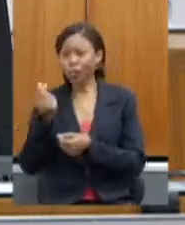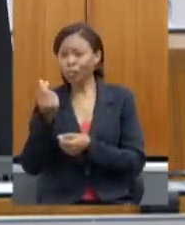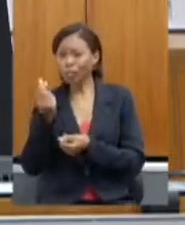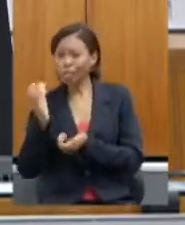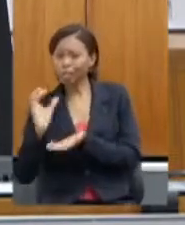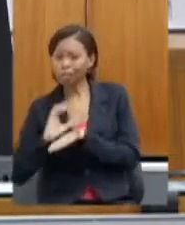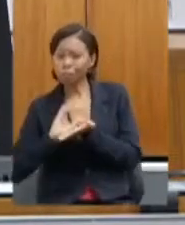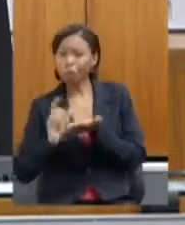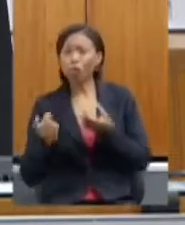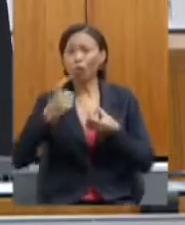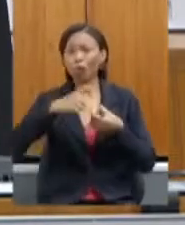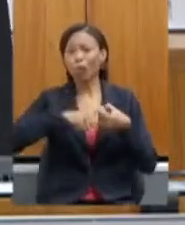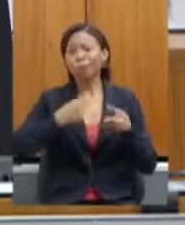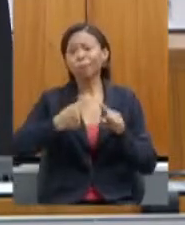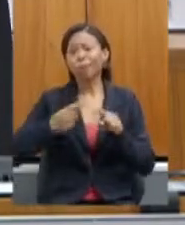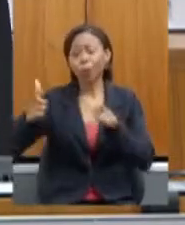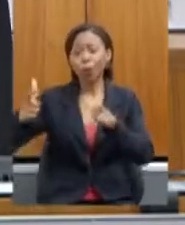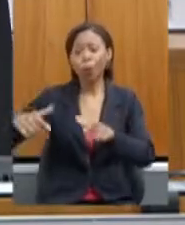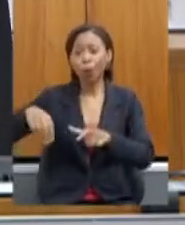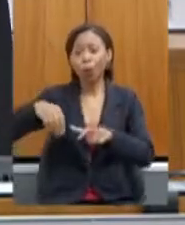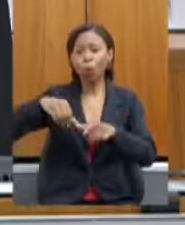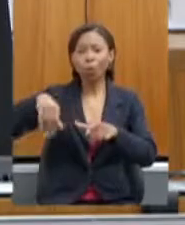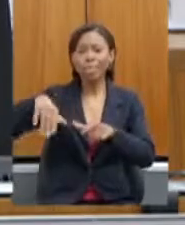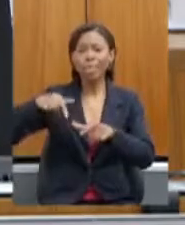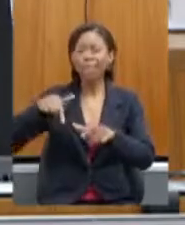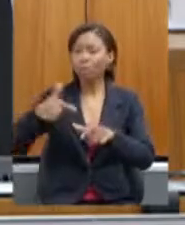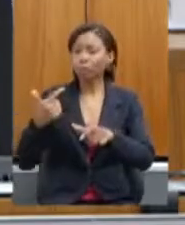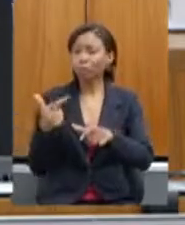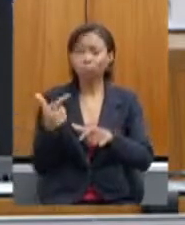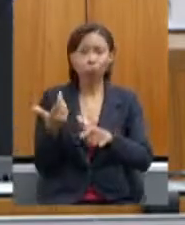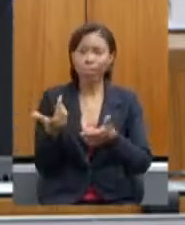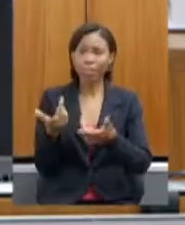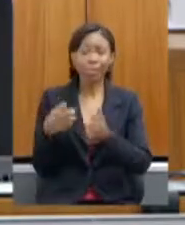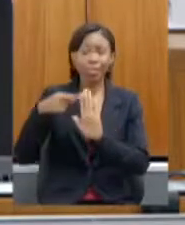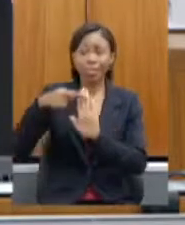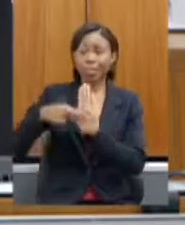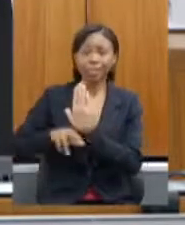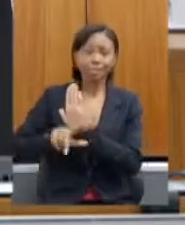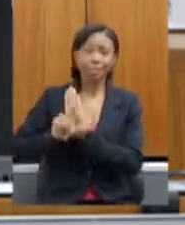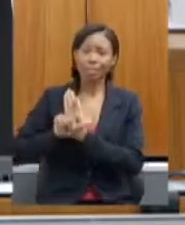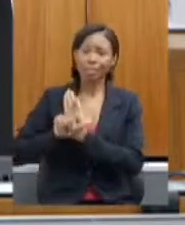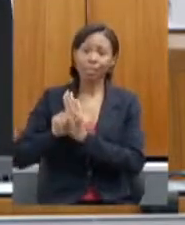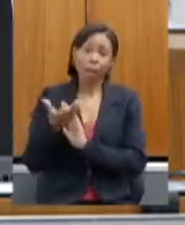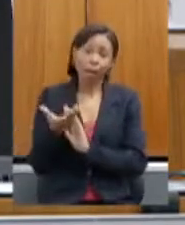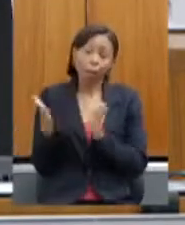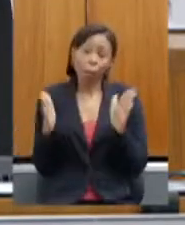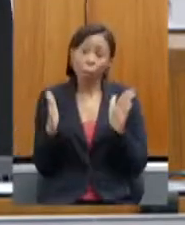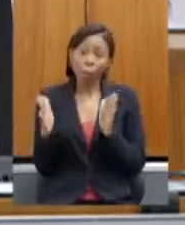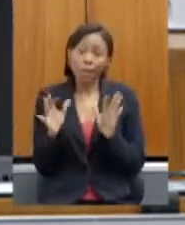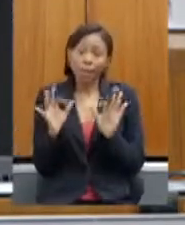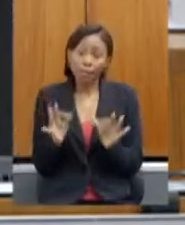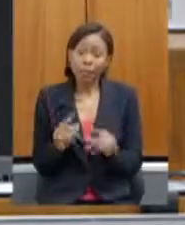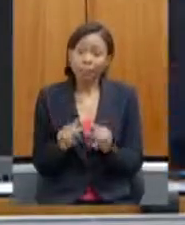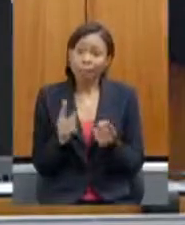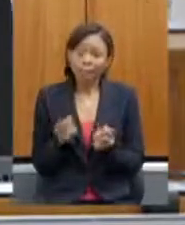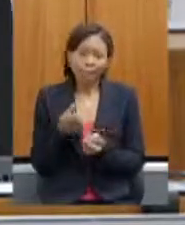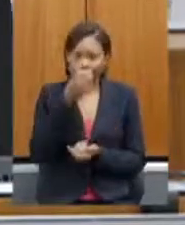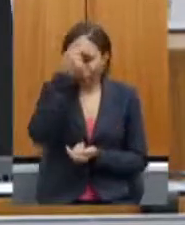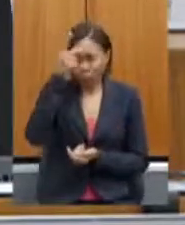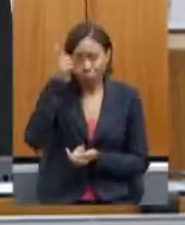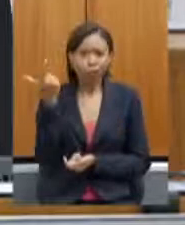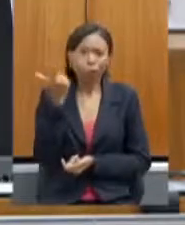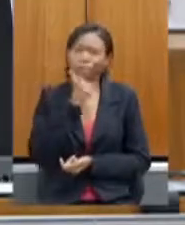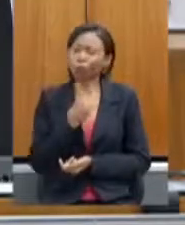tinha a regulação fundiária e, por mais que a gente desse todos os prazos legais, a prefeitura não conseguiu essa adequação. Então, eu preciso